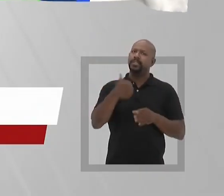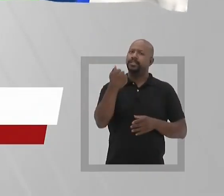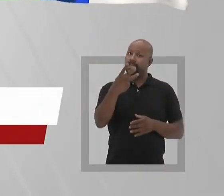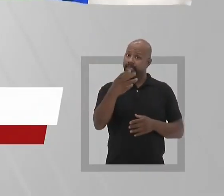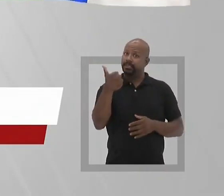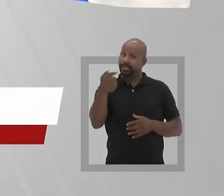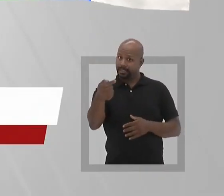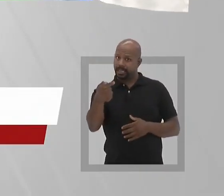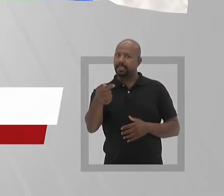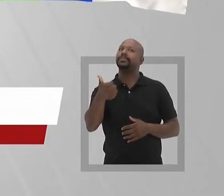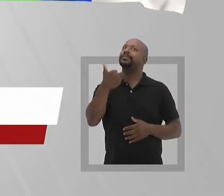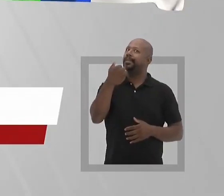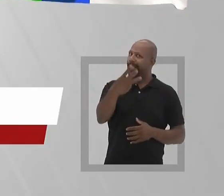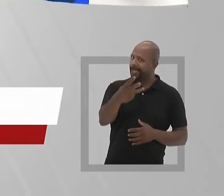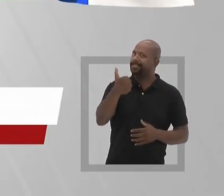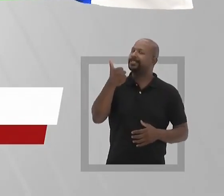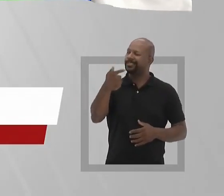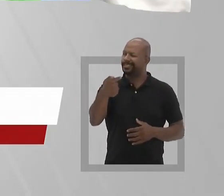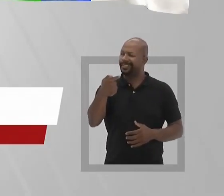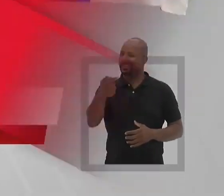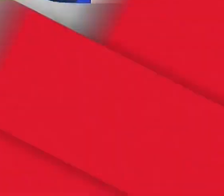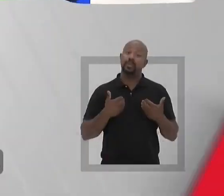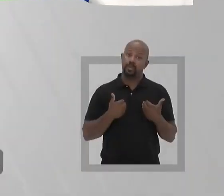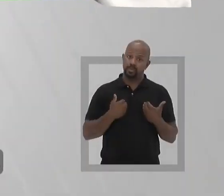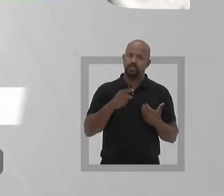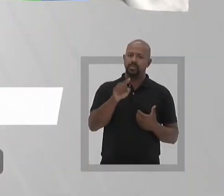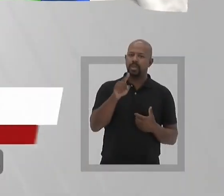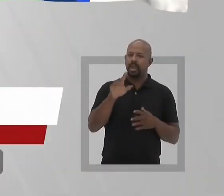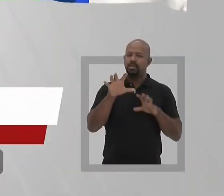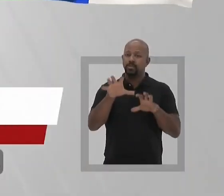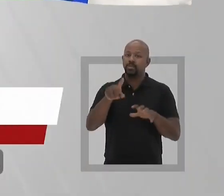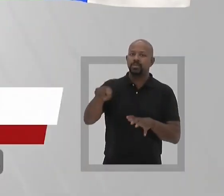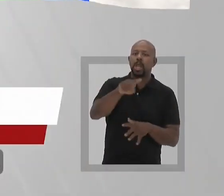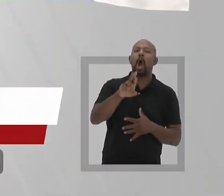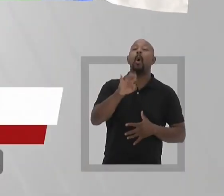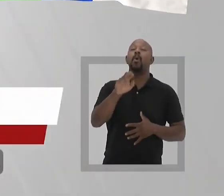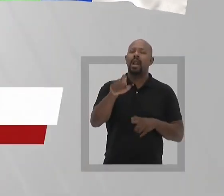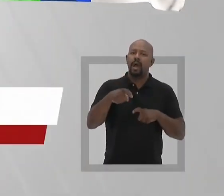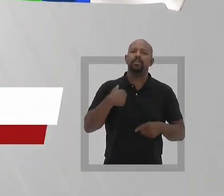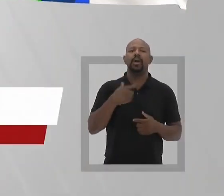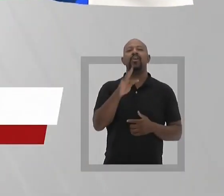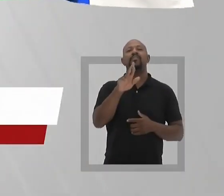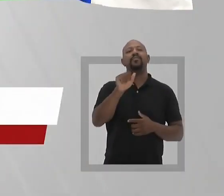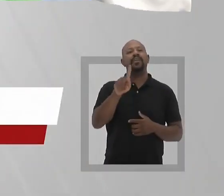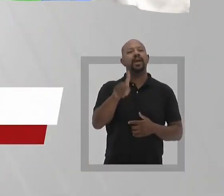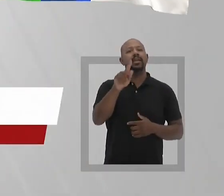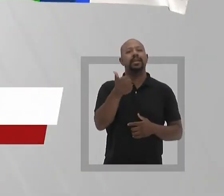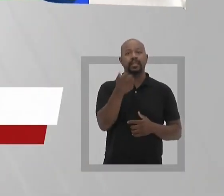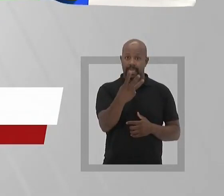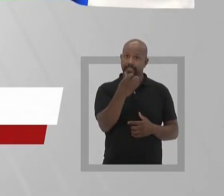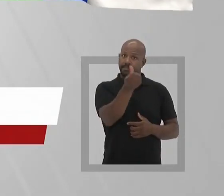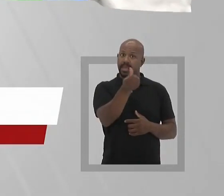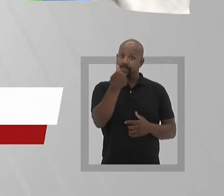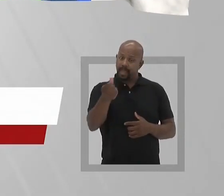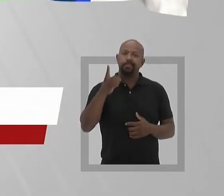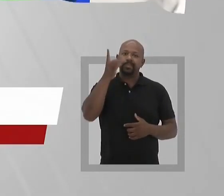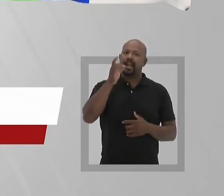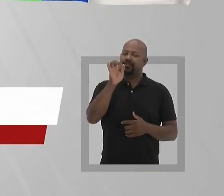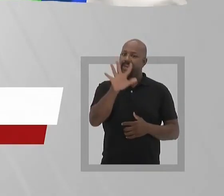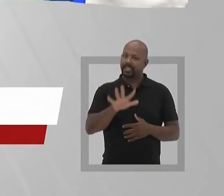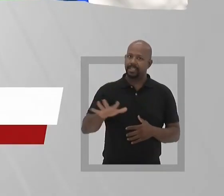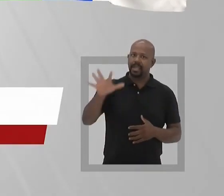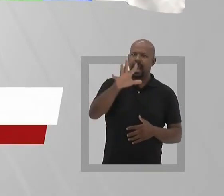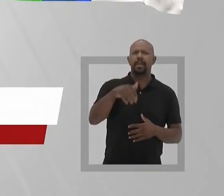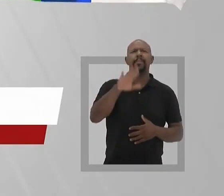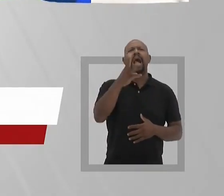13, 17. 13, 17. Eu sou o pesadelo da bancada ruralista. Meu nome é Fran Calarcon, 13, 66, para